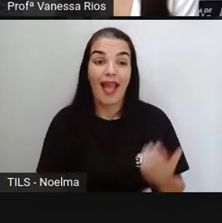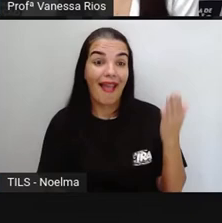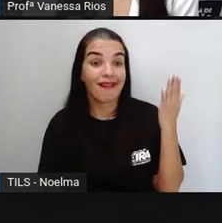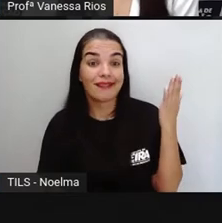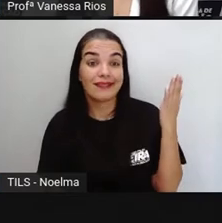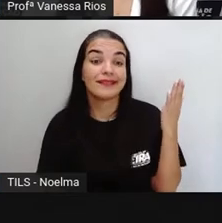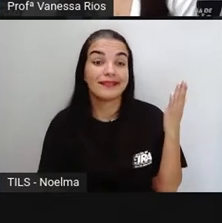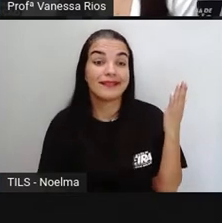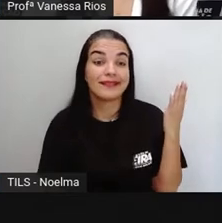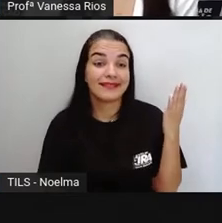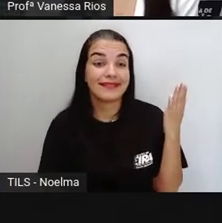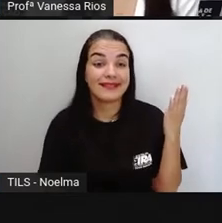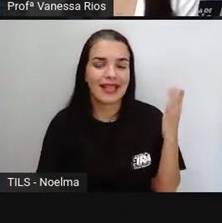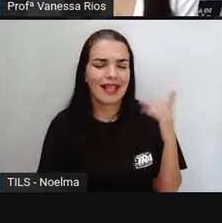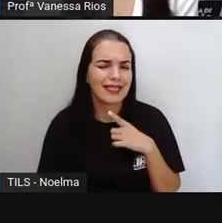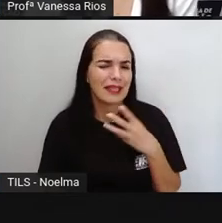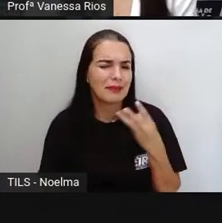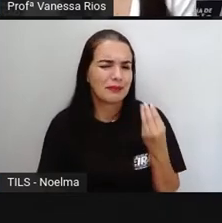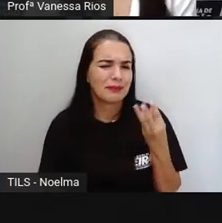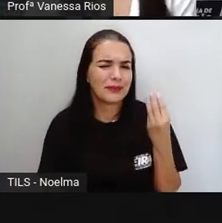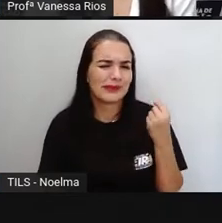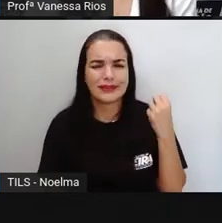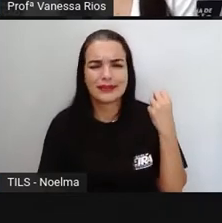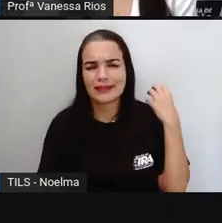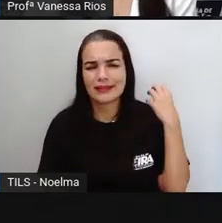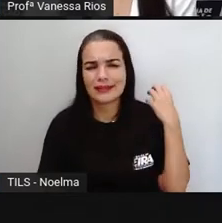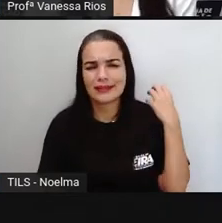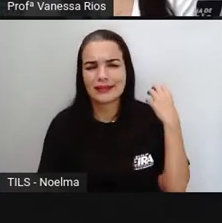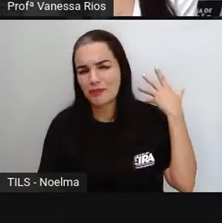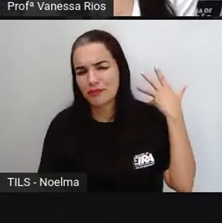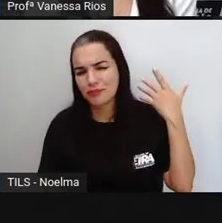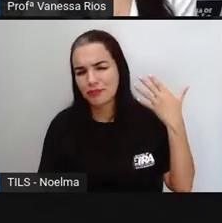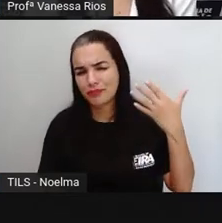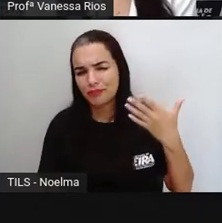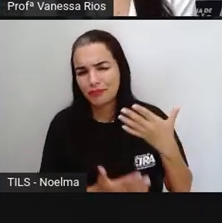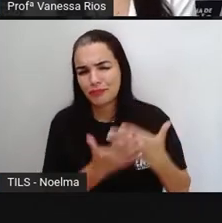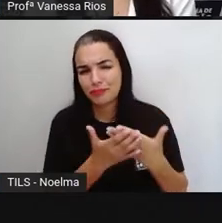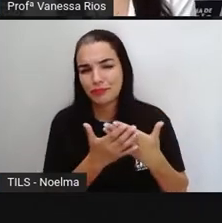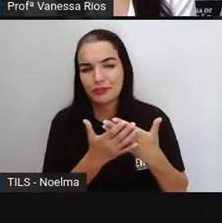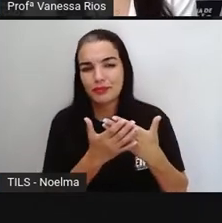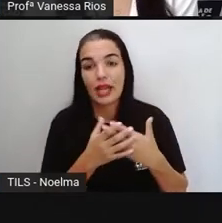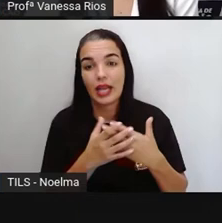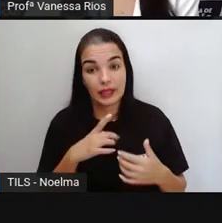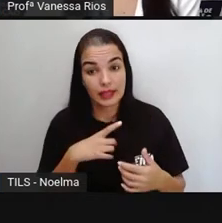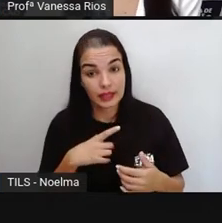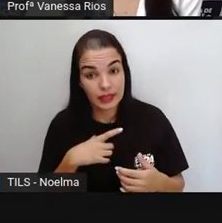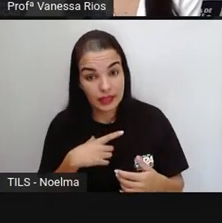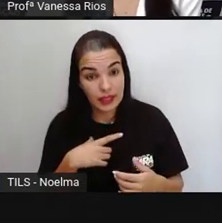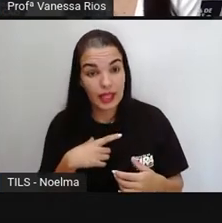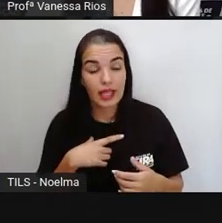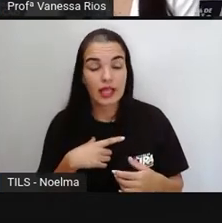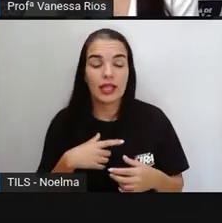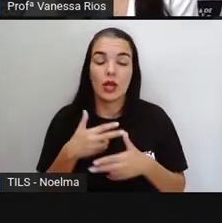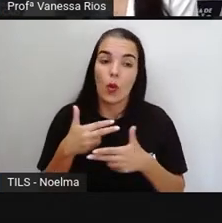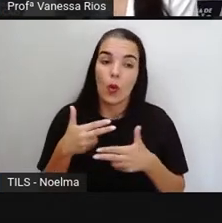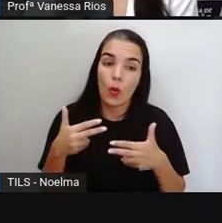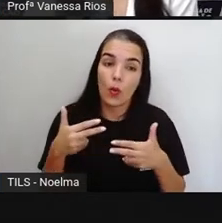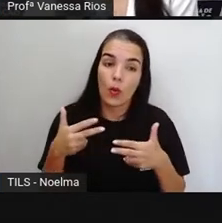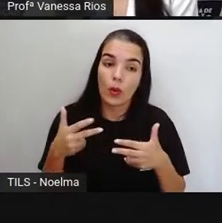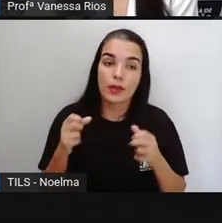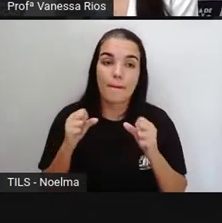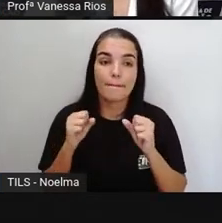brincadeira aqui também existe aí, né? Há muito tempo. Hoje a gente percebe variações, porque tem aparelhos, né?